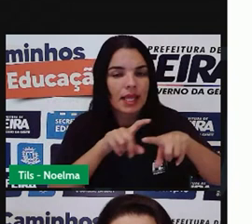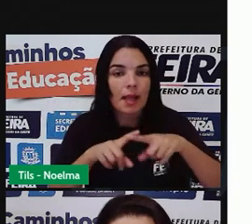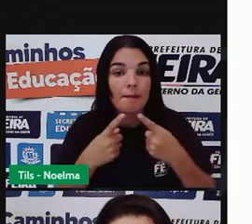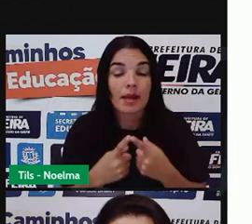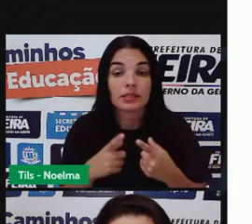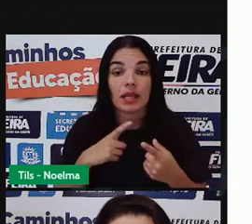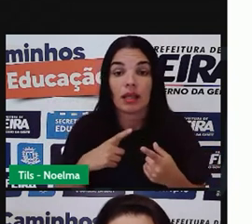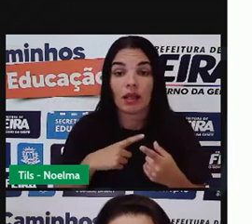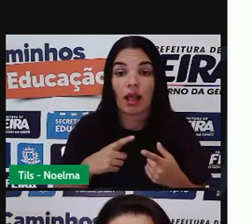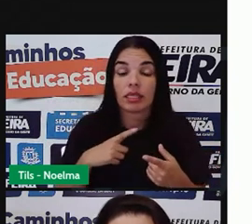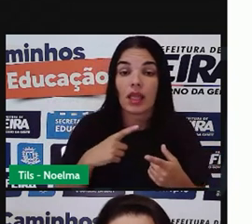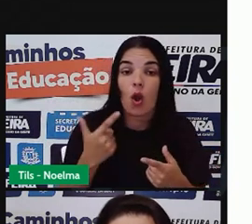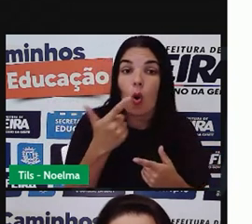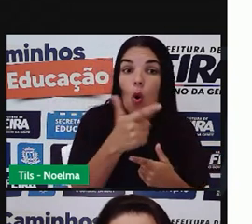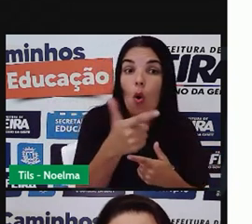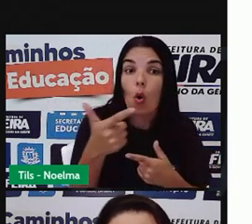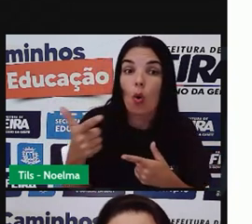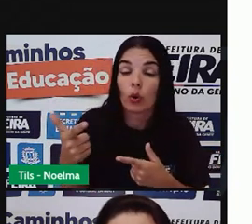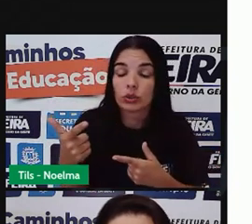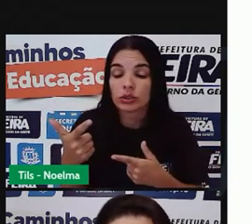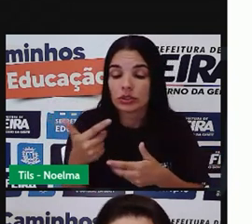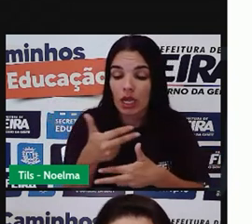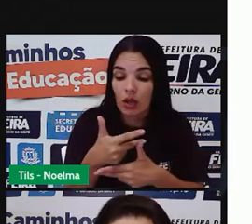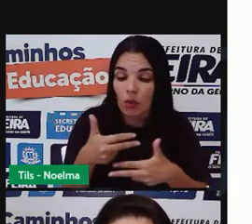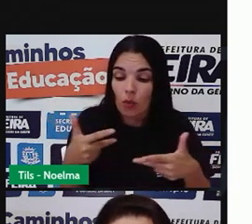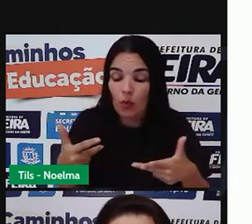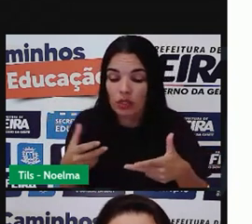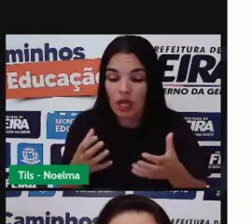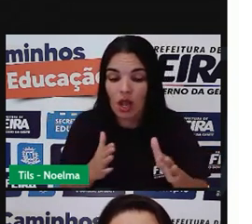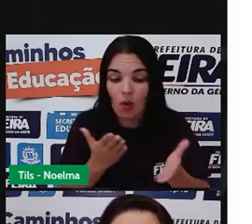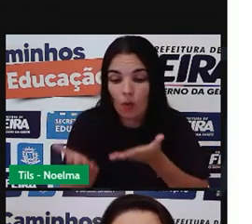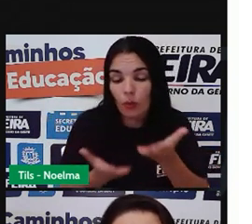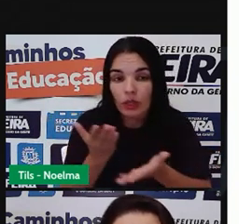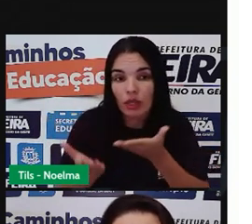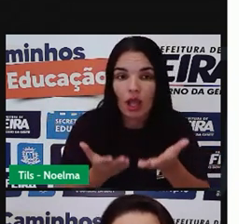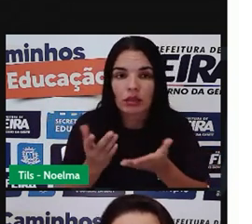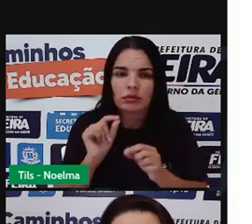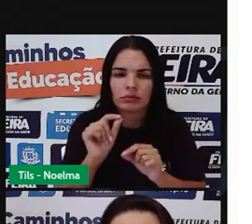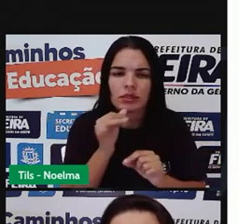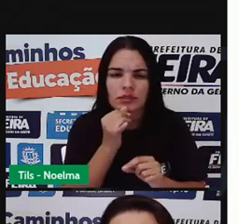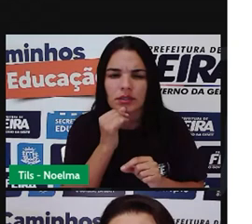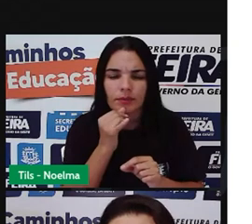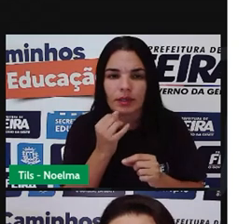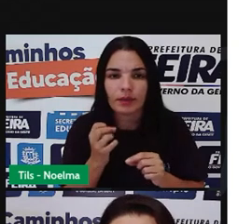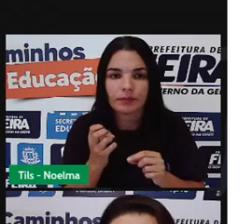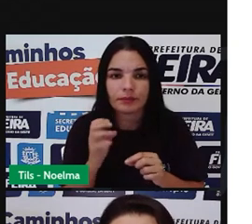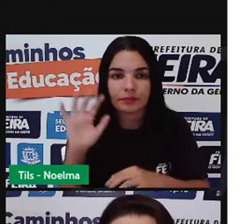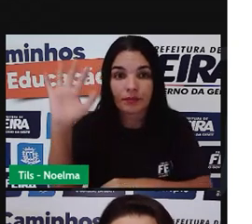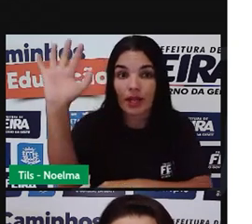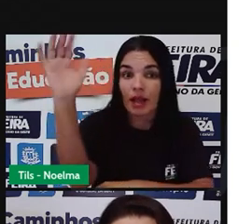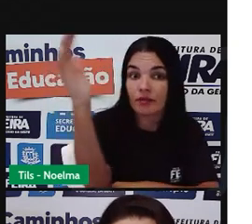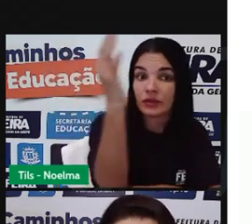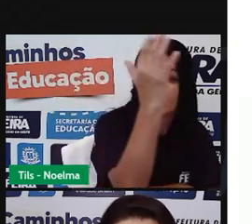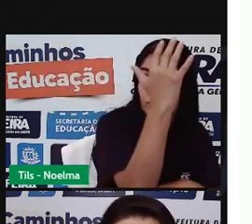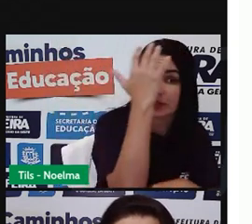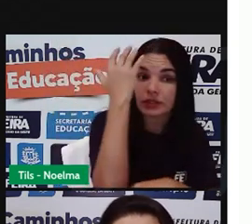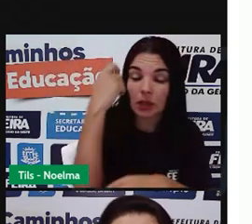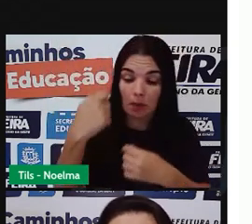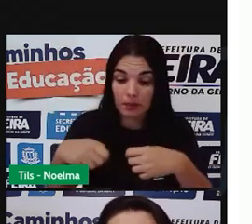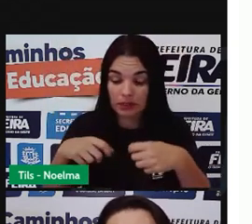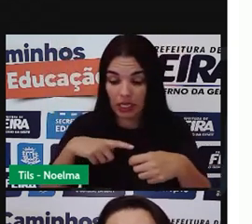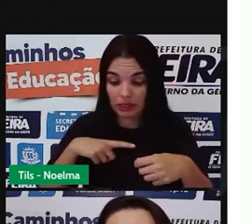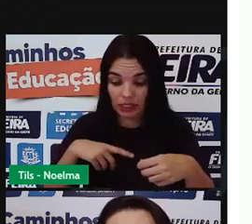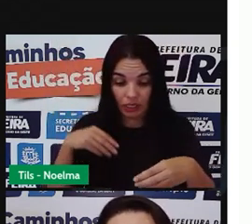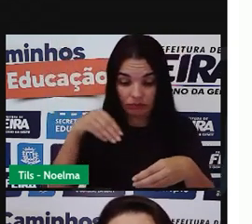outros tipos de cuidados também com esse solo. A vegetação ela deve estar sempre presente dentro desse